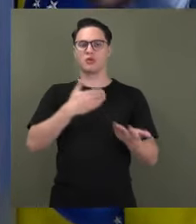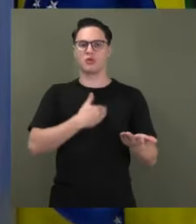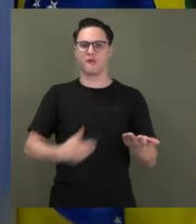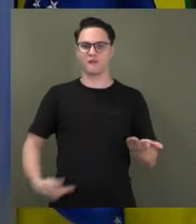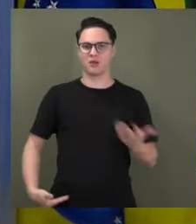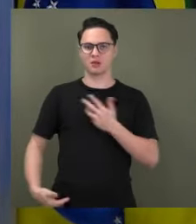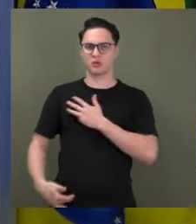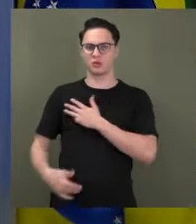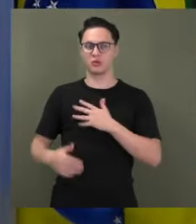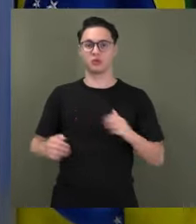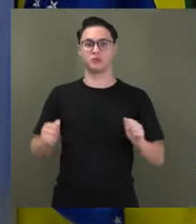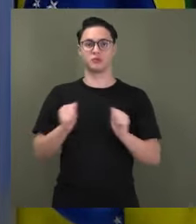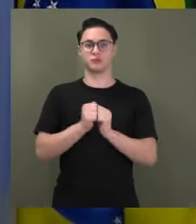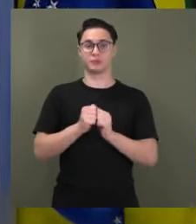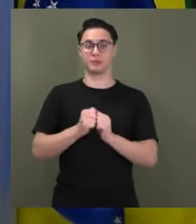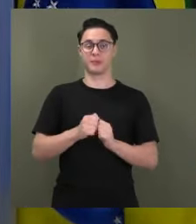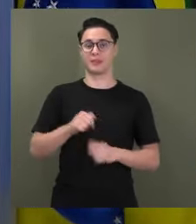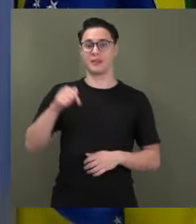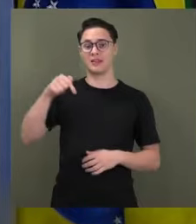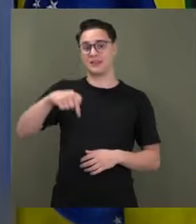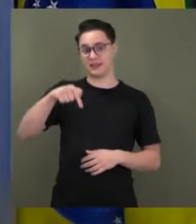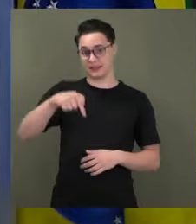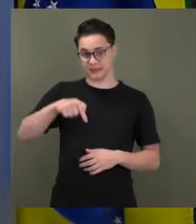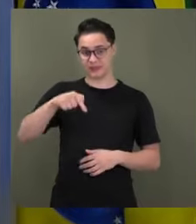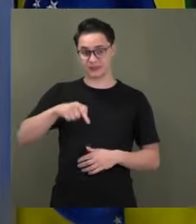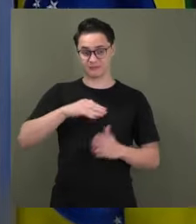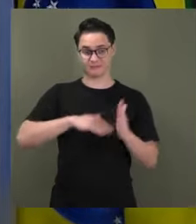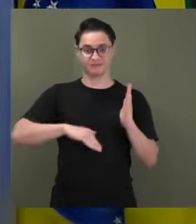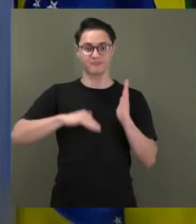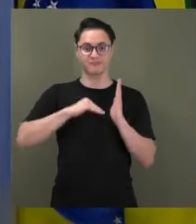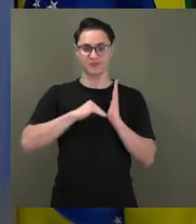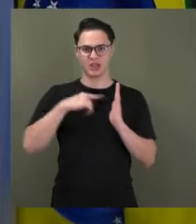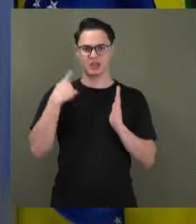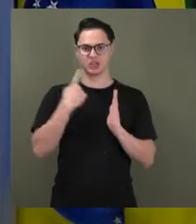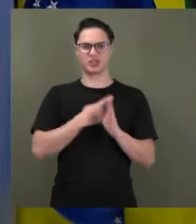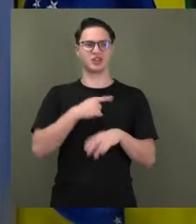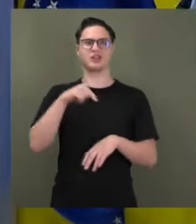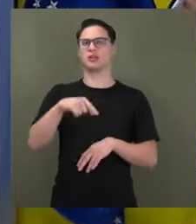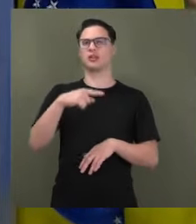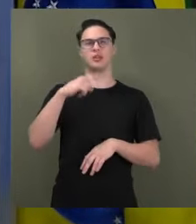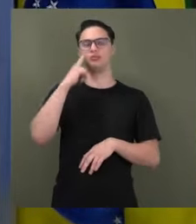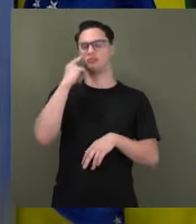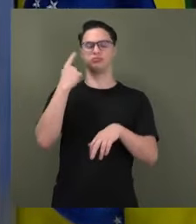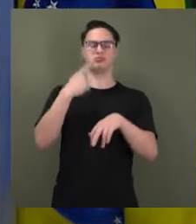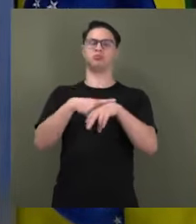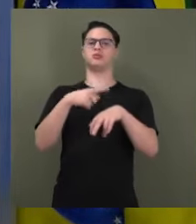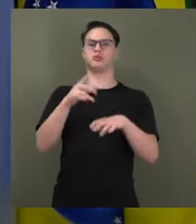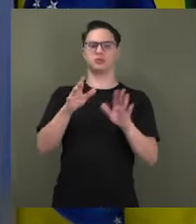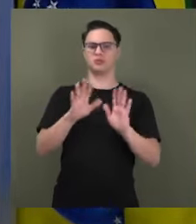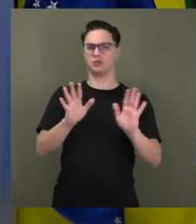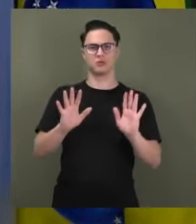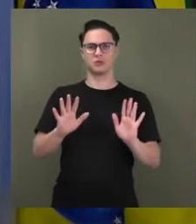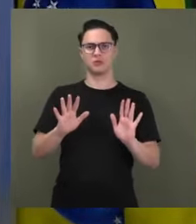E essa casa, mais do que nunca, senador Plínio, nós não estamos aqui por acaso, nos 200 anos, é bicentenário.